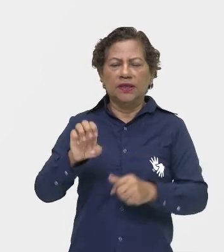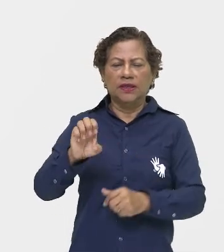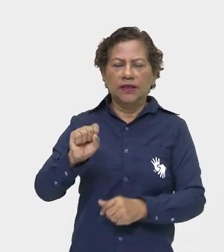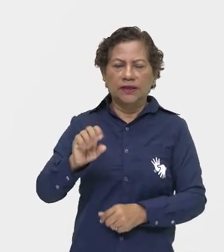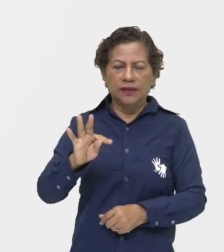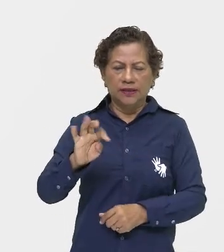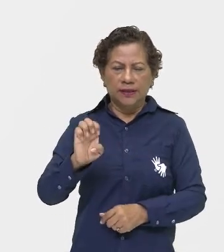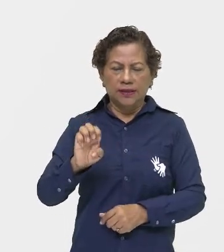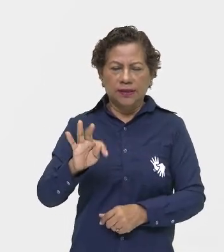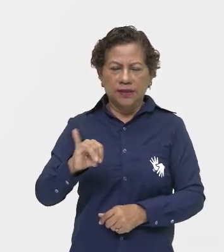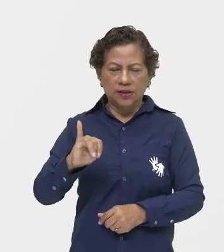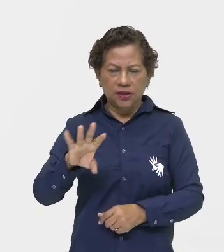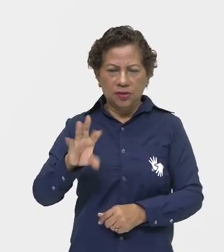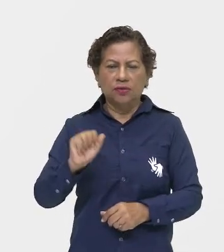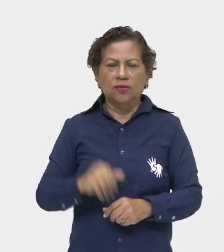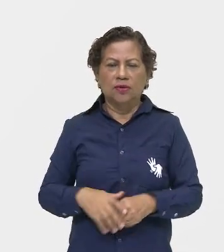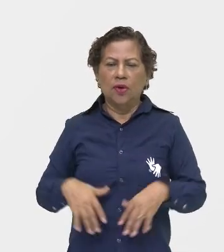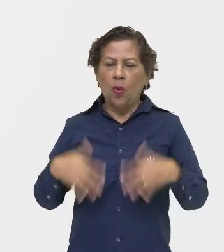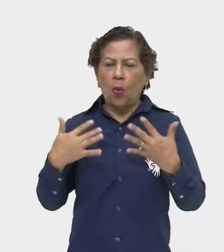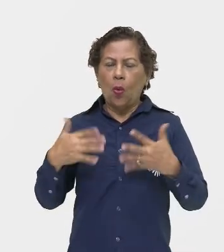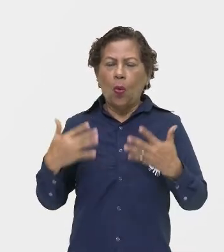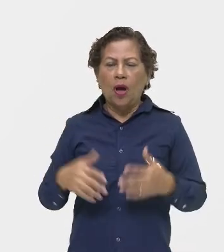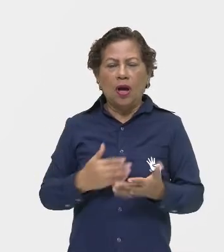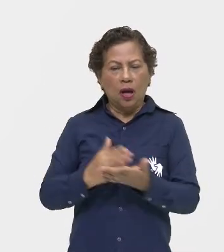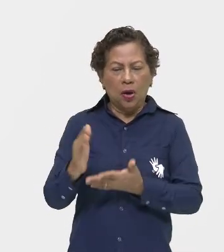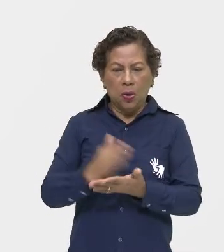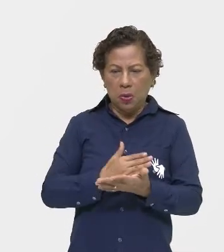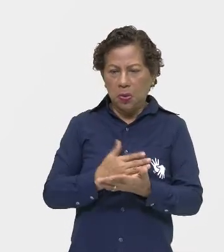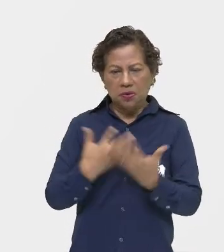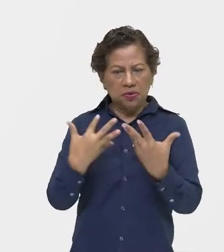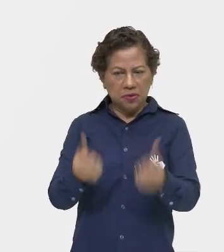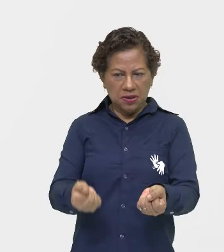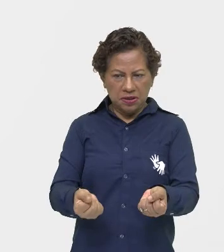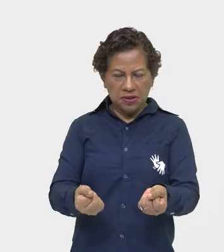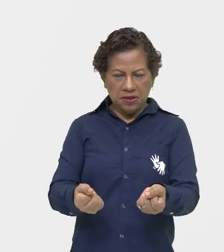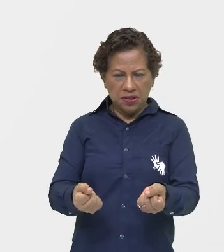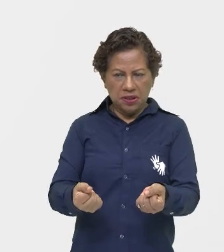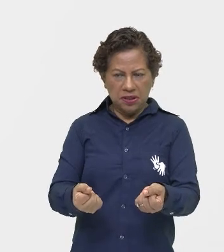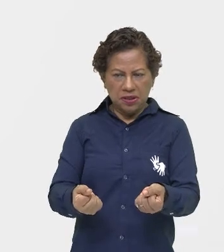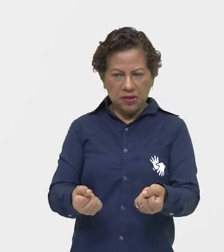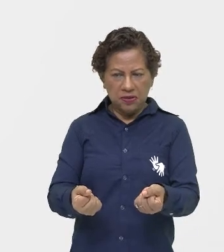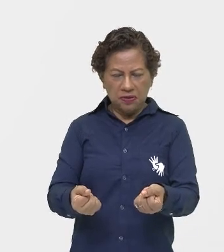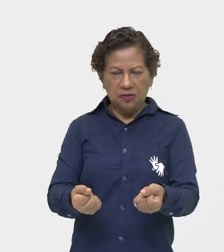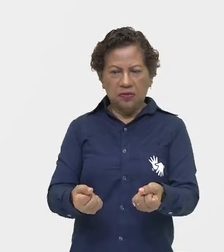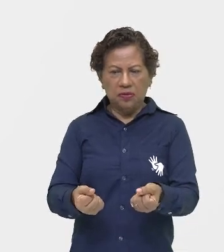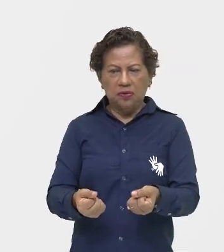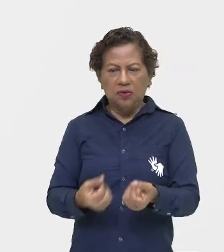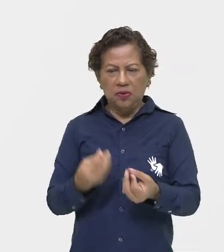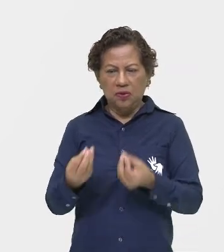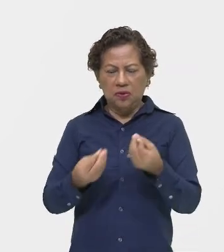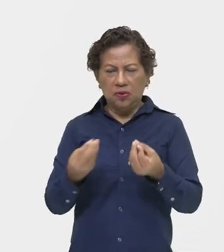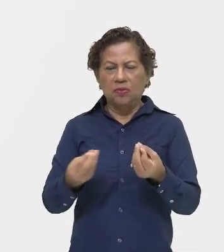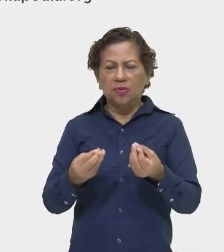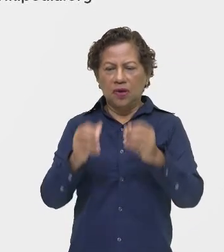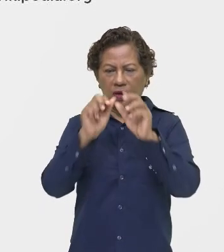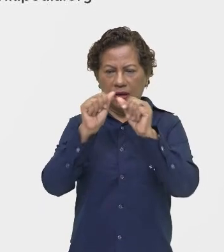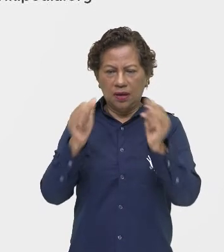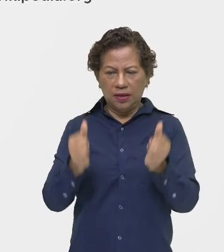mas nem todos o consideram arte, como eu falei para vocês. Certo? E aí, continuando.